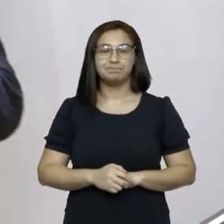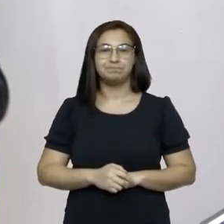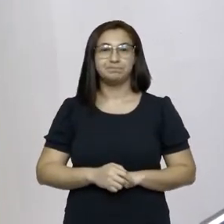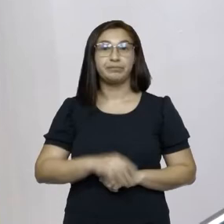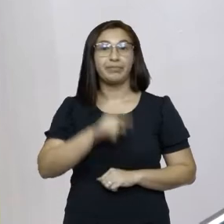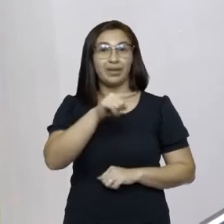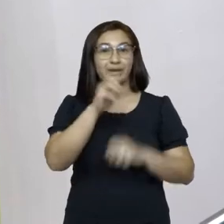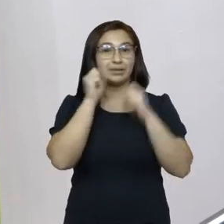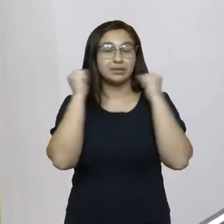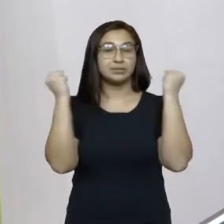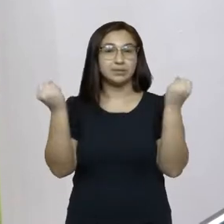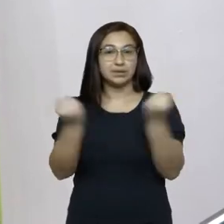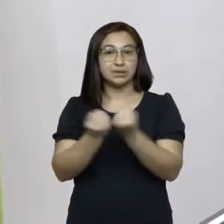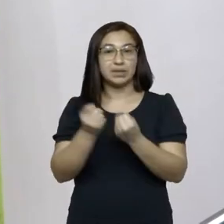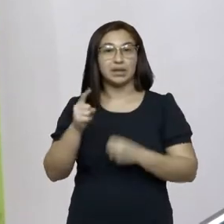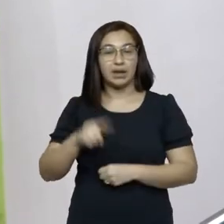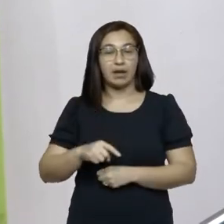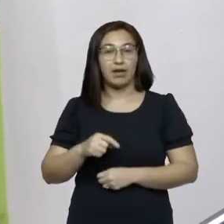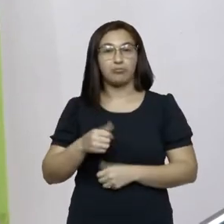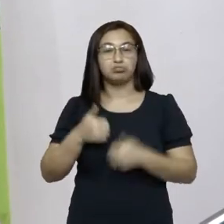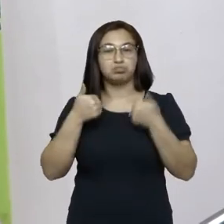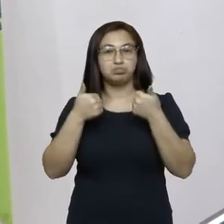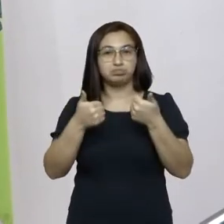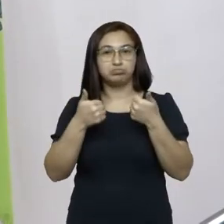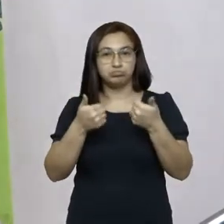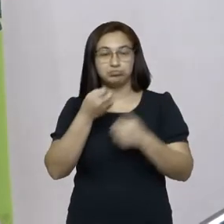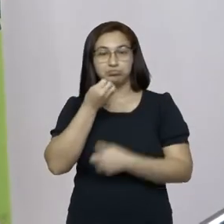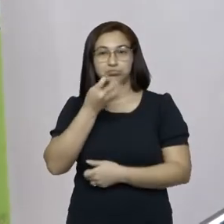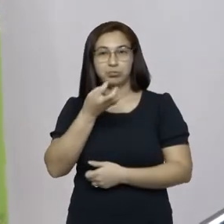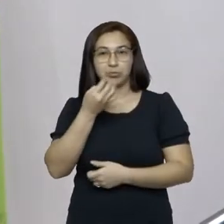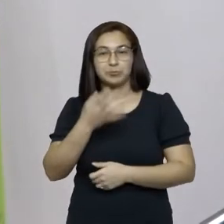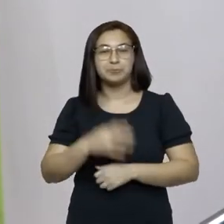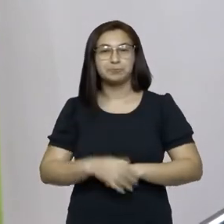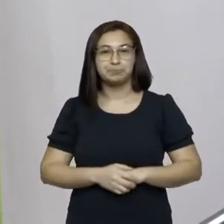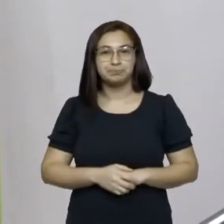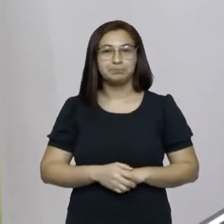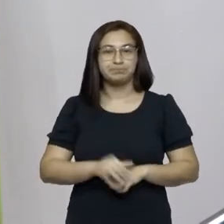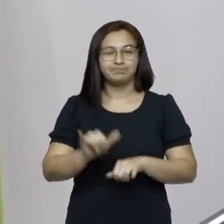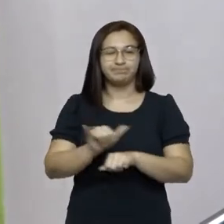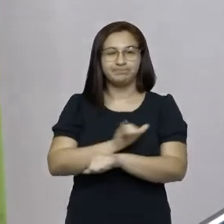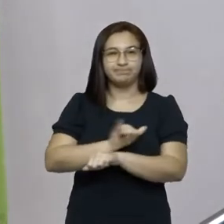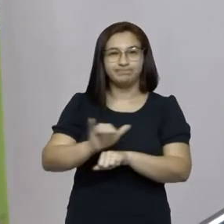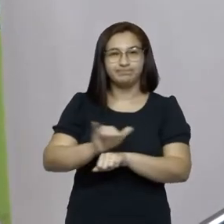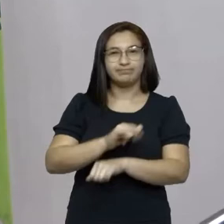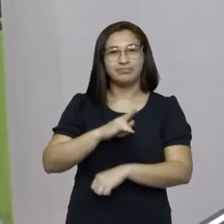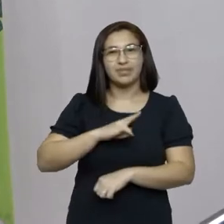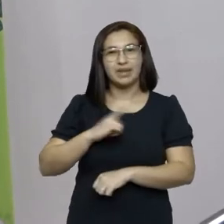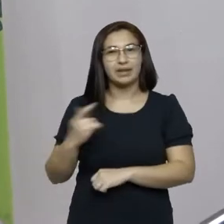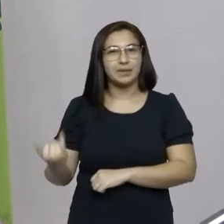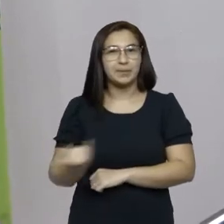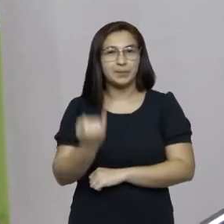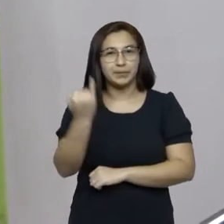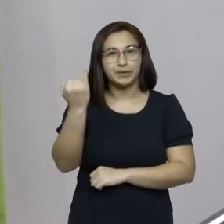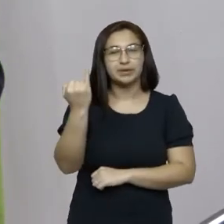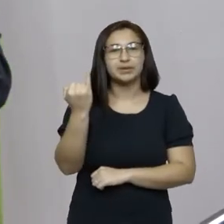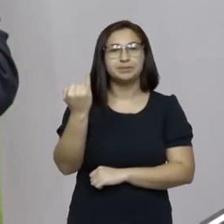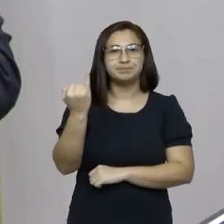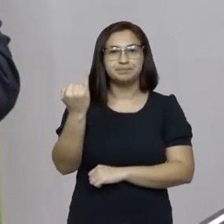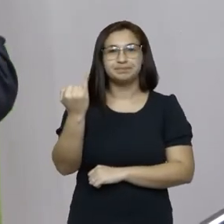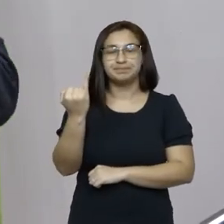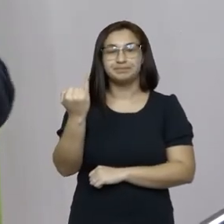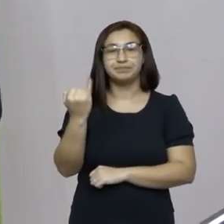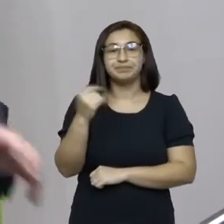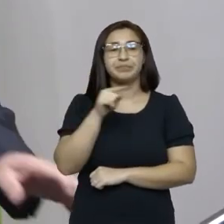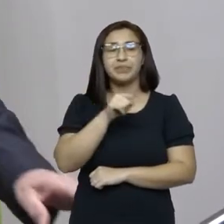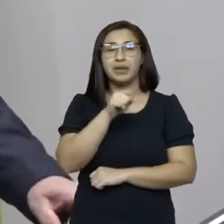seminário extremamente positivo, estratégico, estratégico, onde